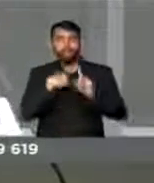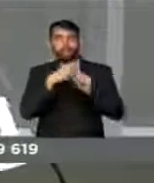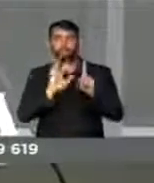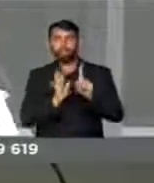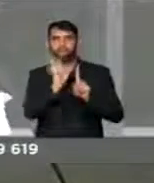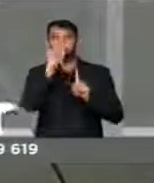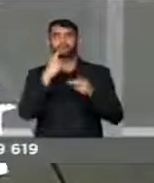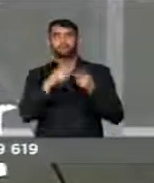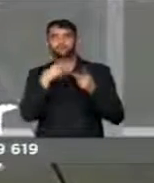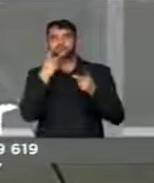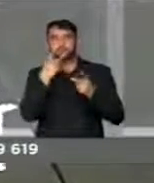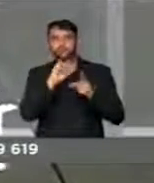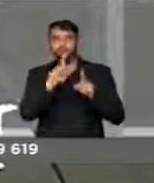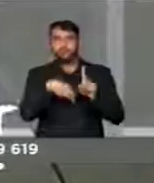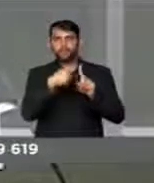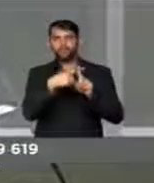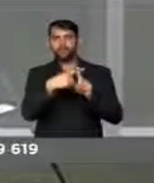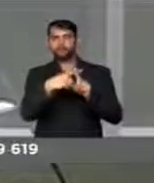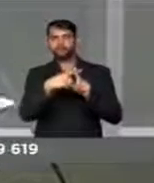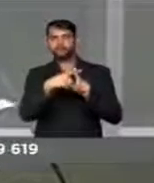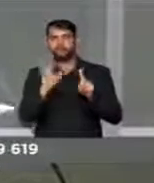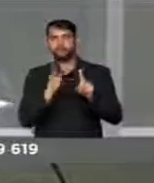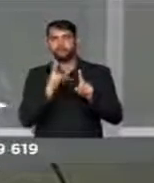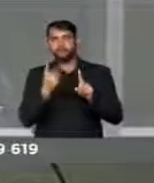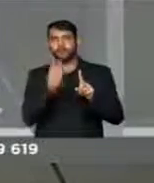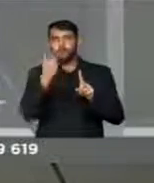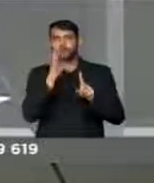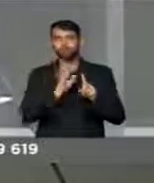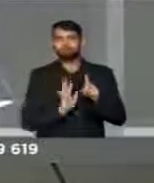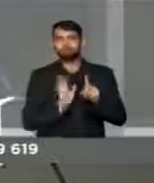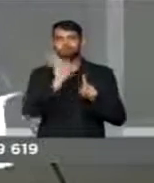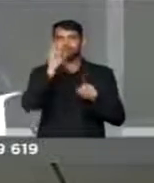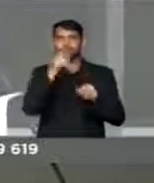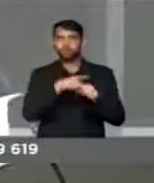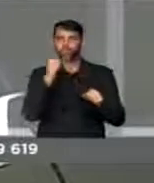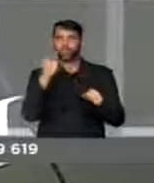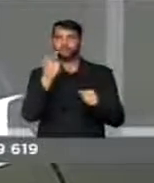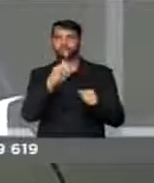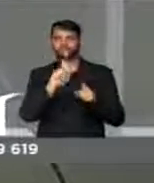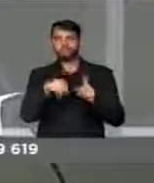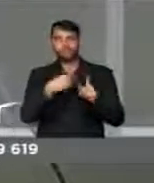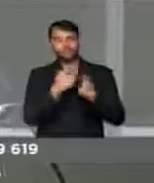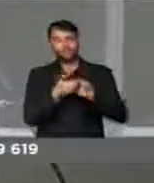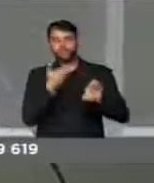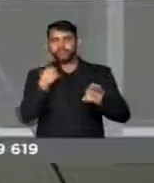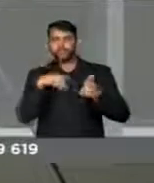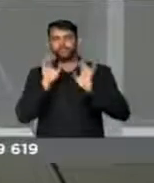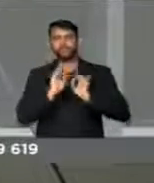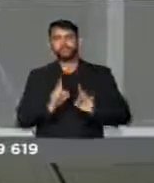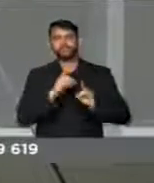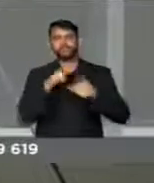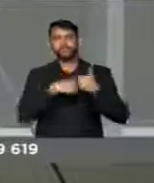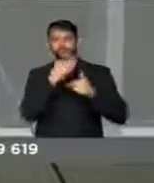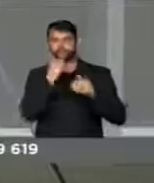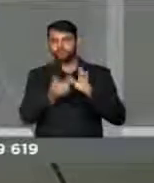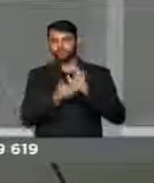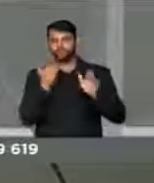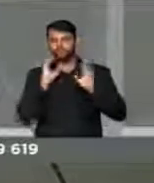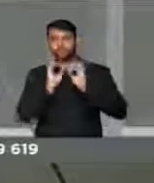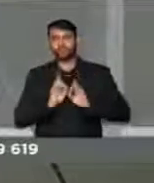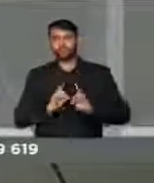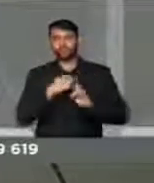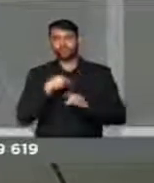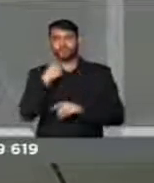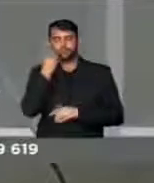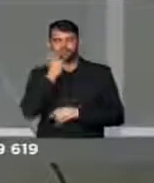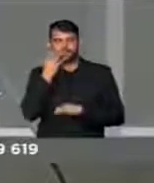Quando disseram que não iam aumentar o valor do combustível, e aumentaram. Quando disseram que não iam retirar direito dos trabalhadores, e retiraram. Os